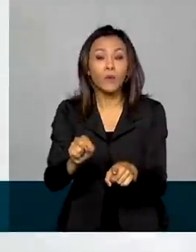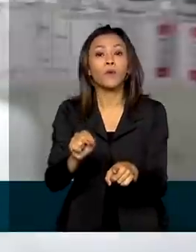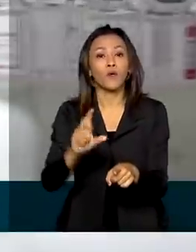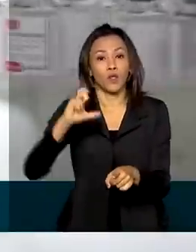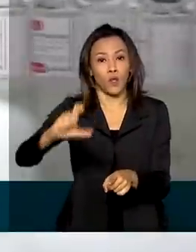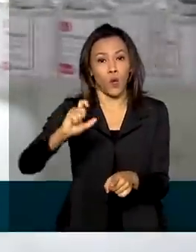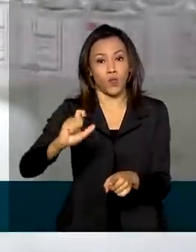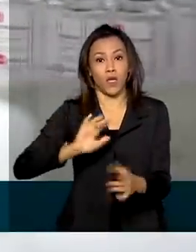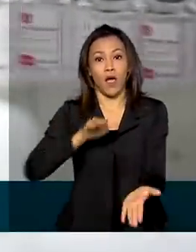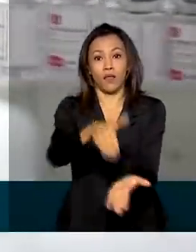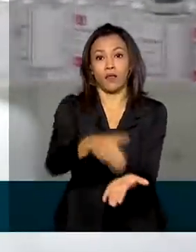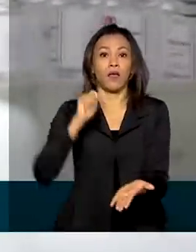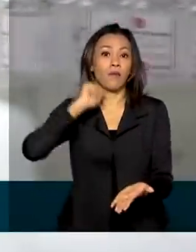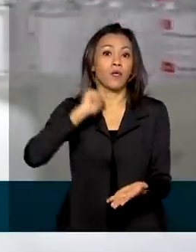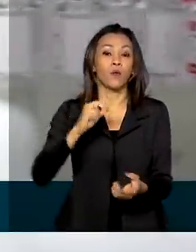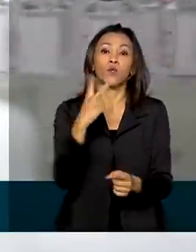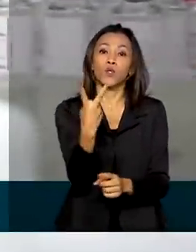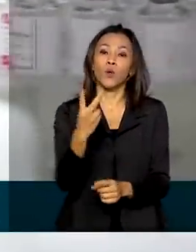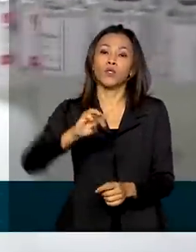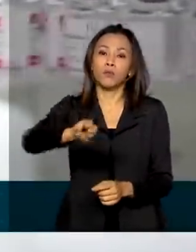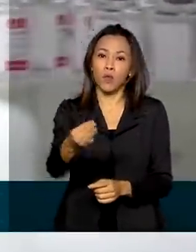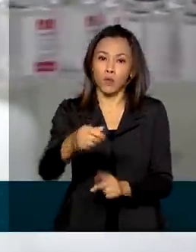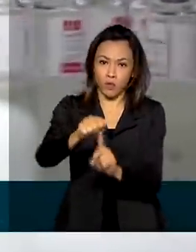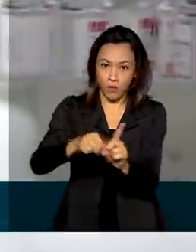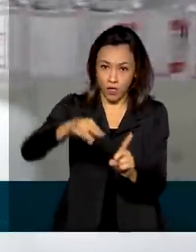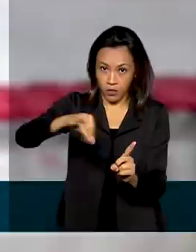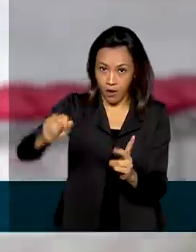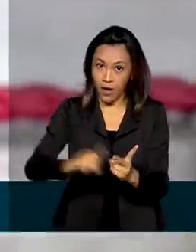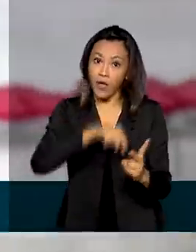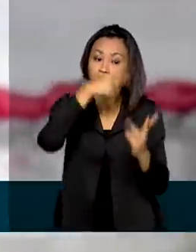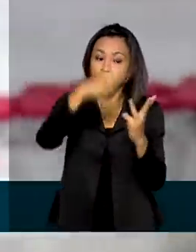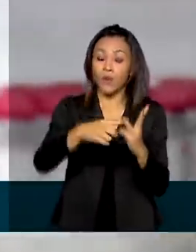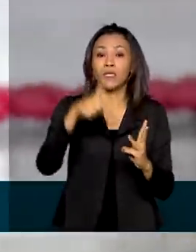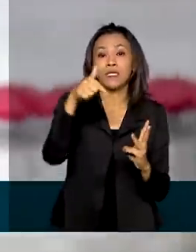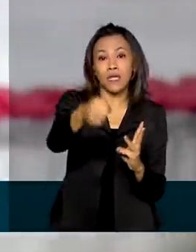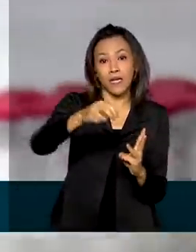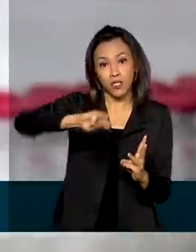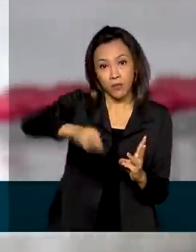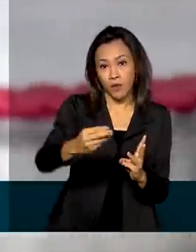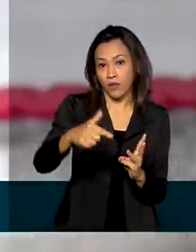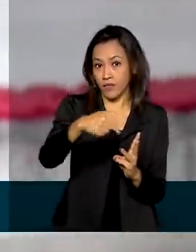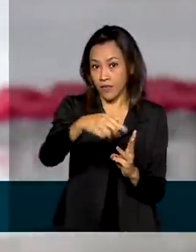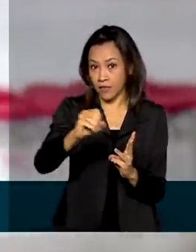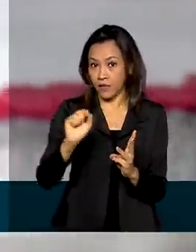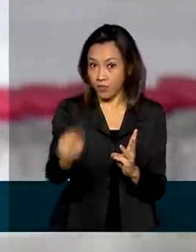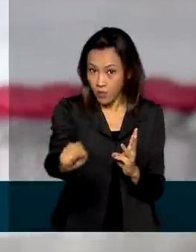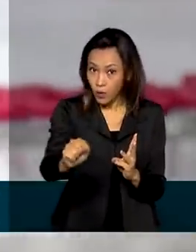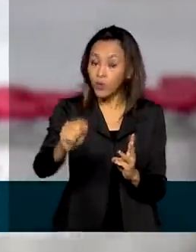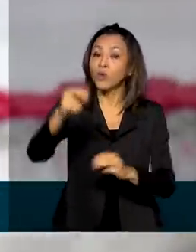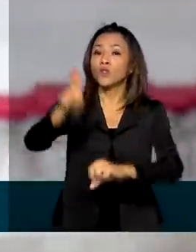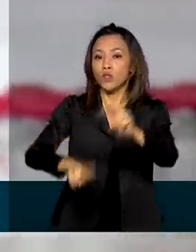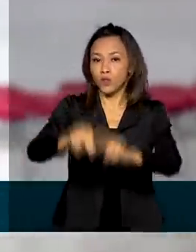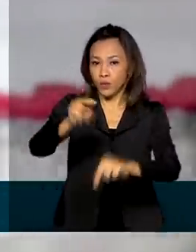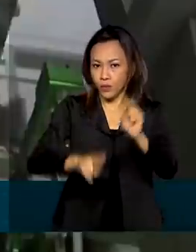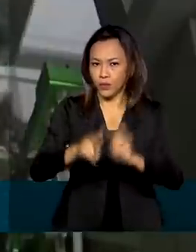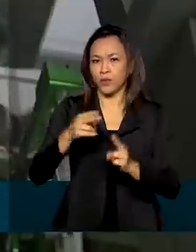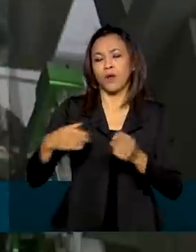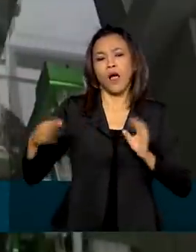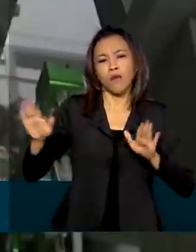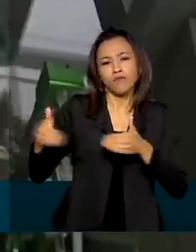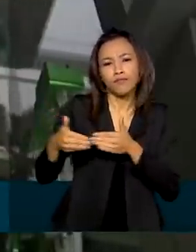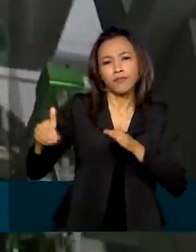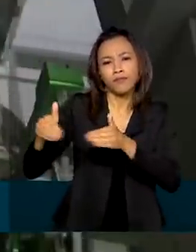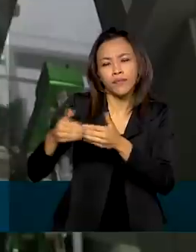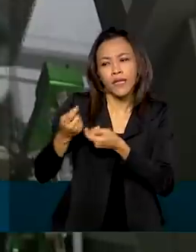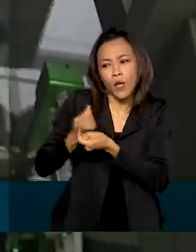abril, 2 milhões em maio e as outras 7 milhões e 600 mil doses em junho. As negociações aconteciam